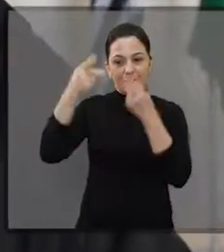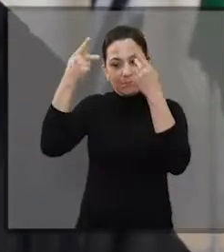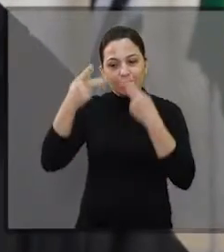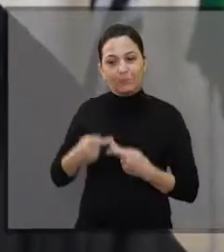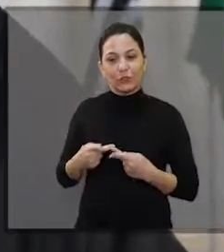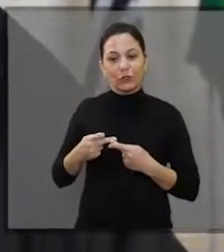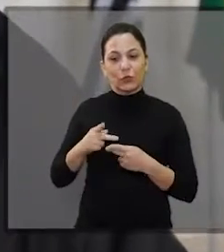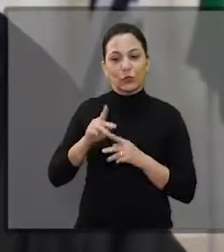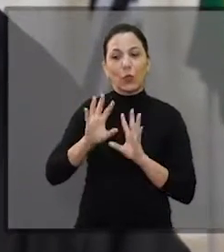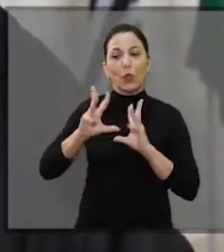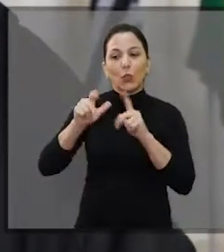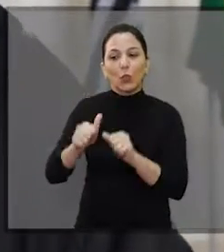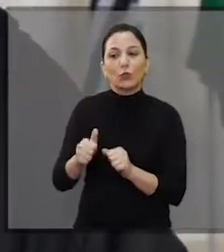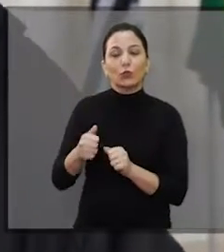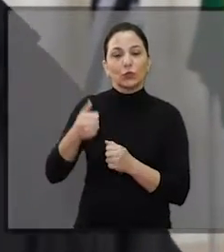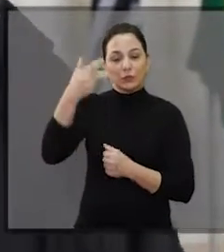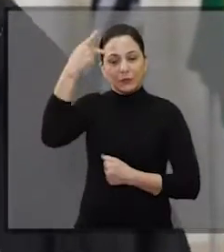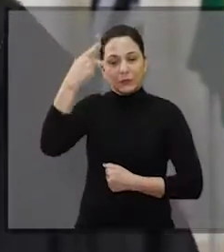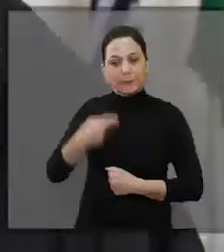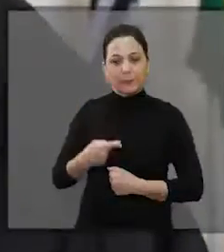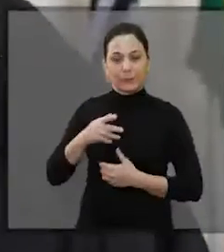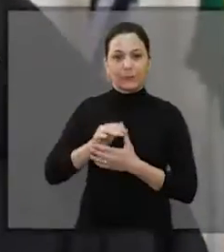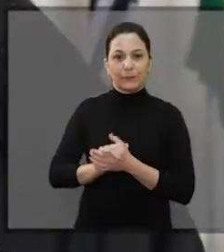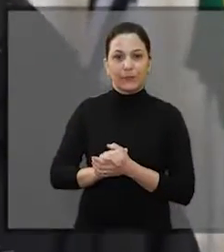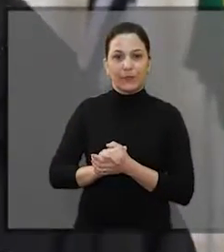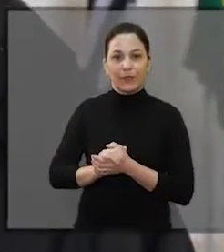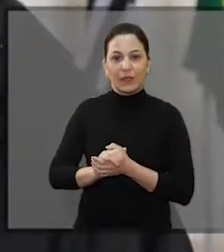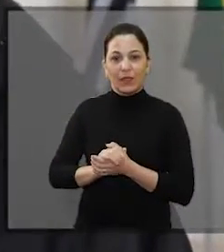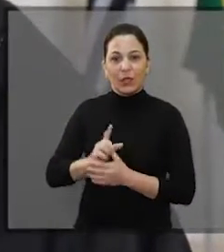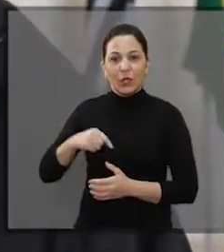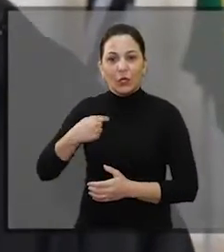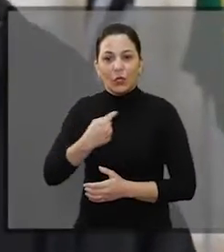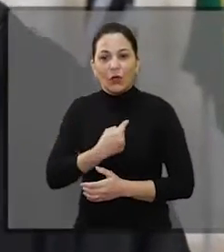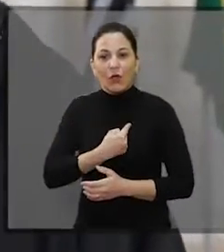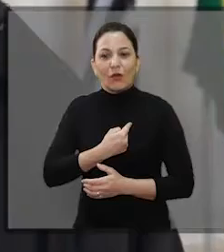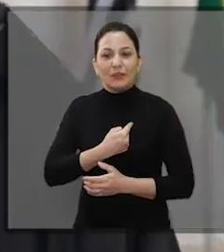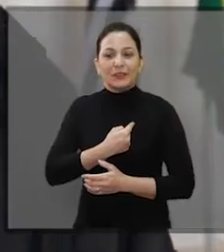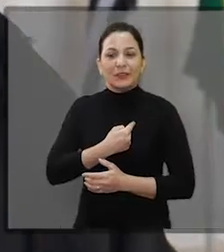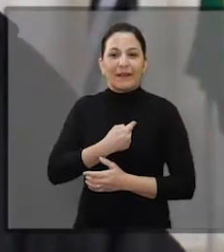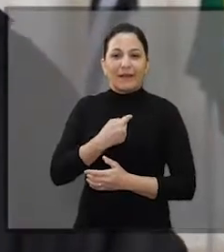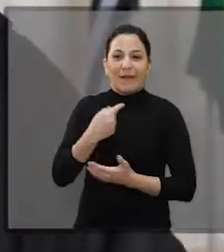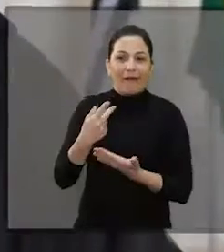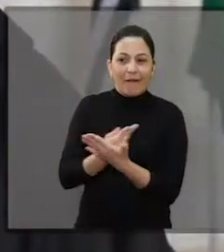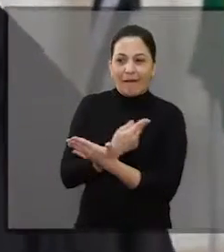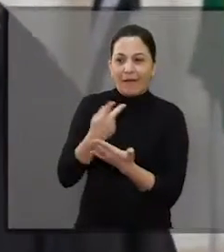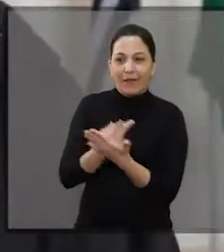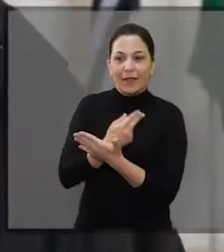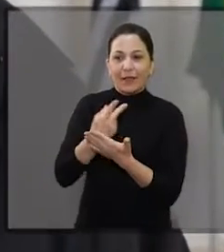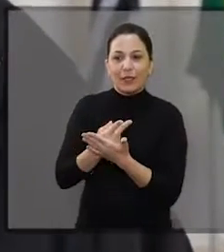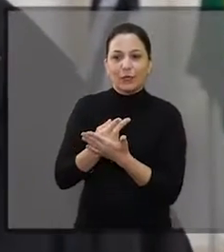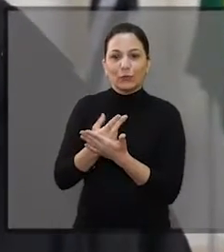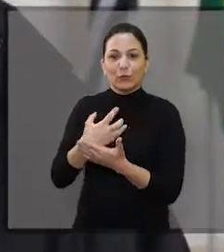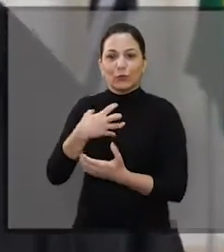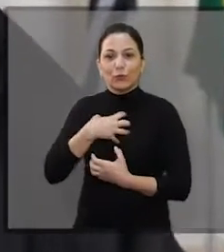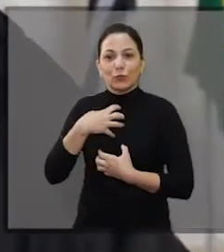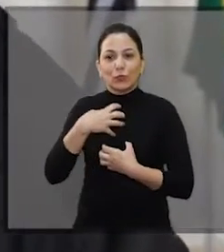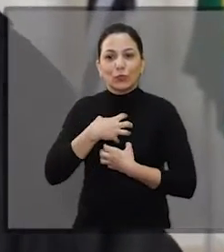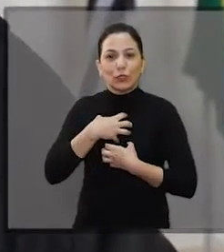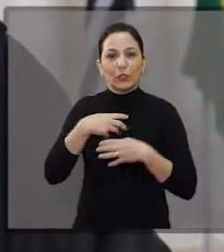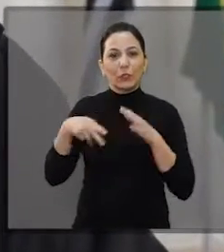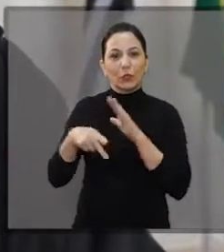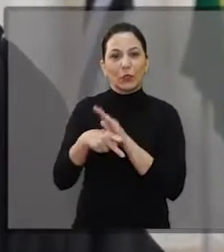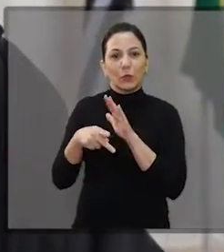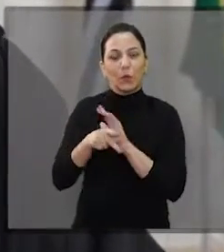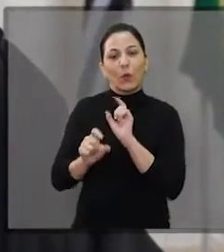que é o que todos eles são. Nós temos uma maneira, um foco talvez errôneo de enxergar, viu Chico?